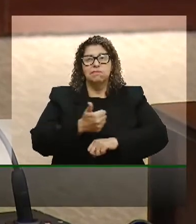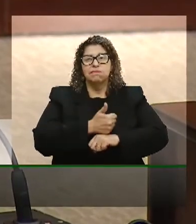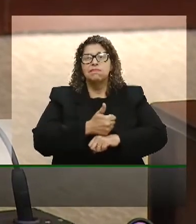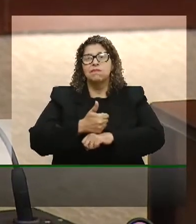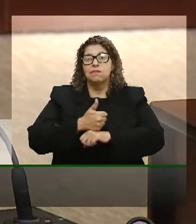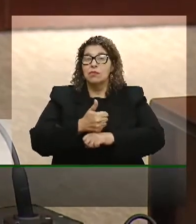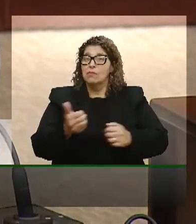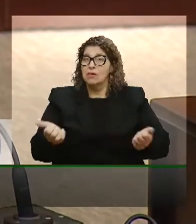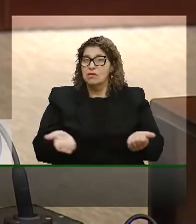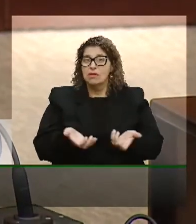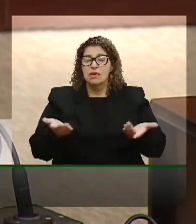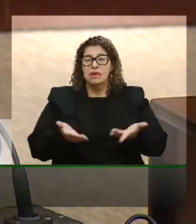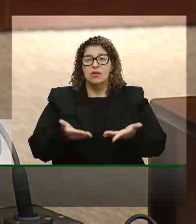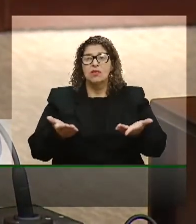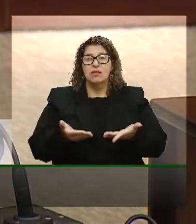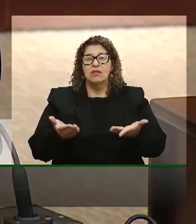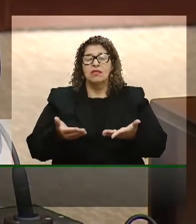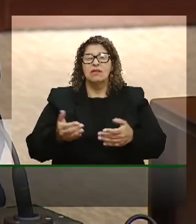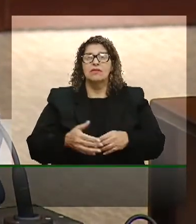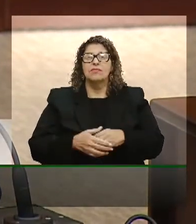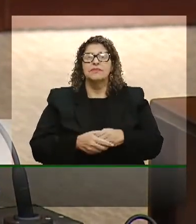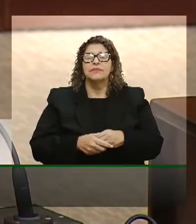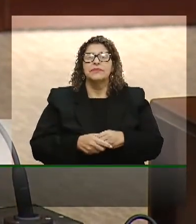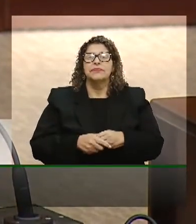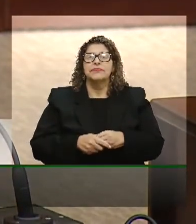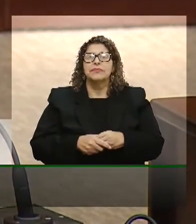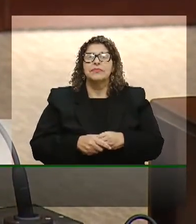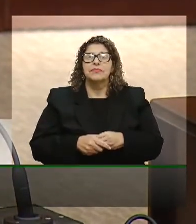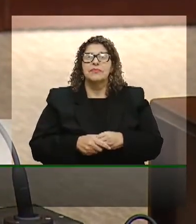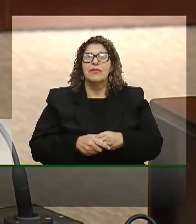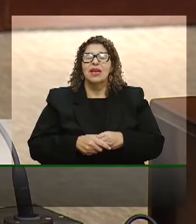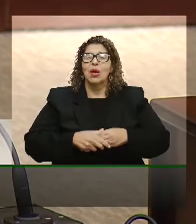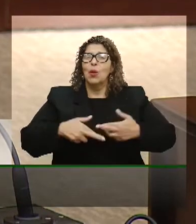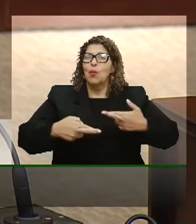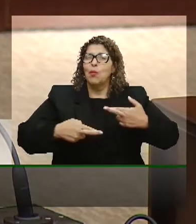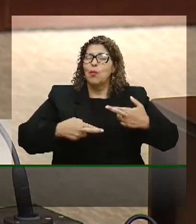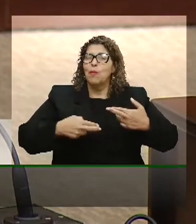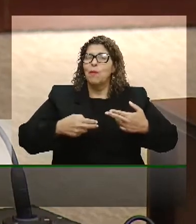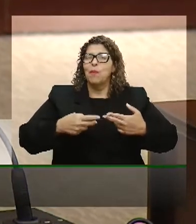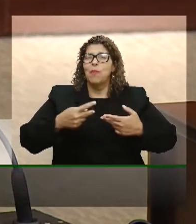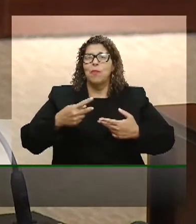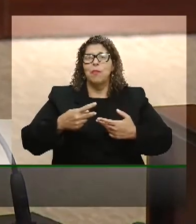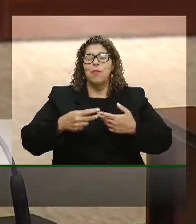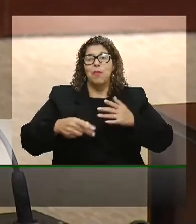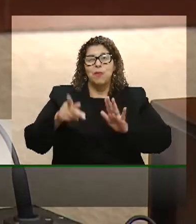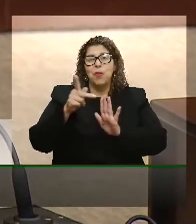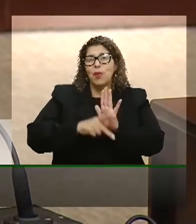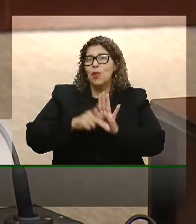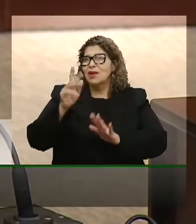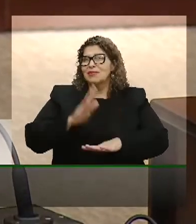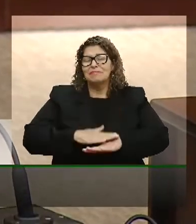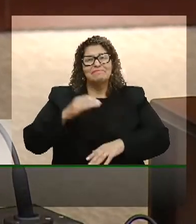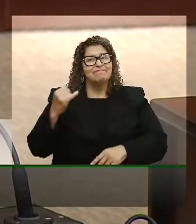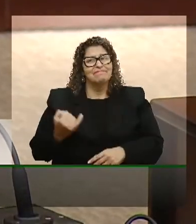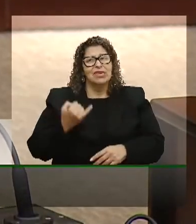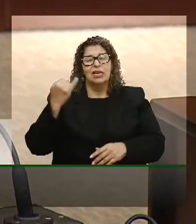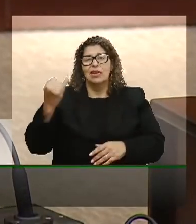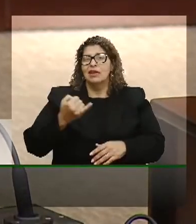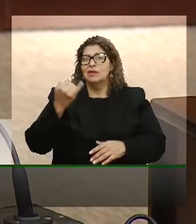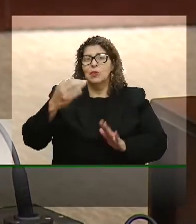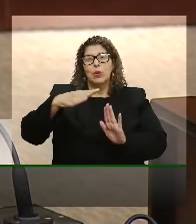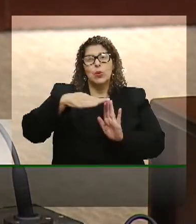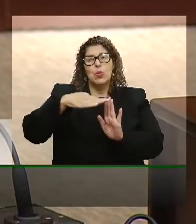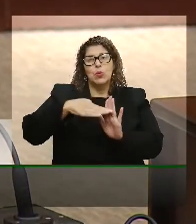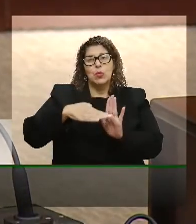Mas, nesse momento, senhor presidente, o projeto e a pauta mais importante que nós